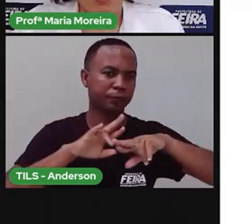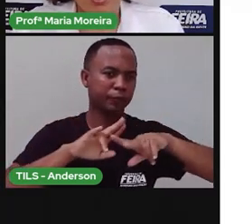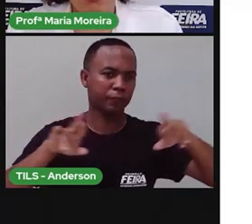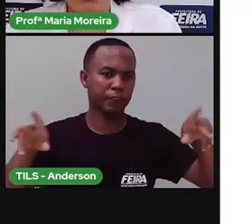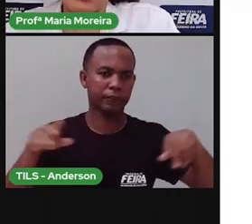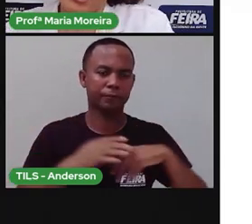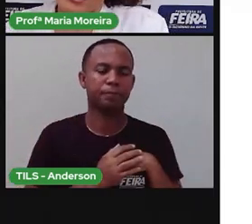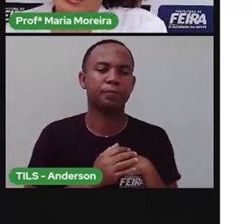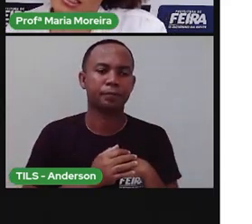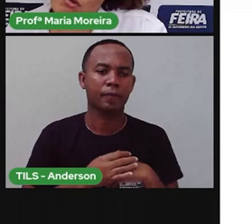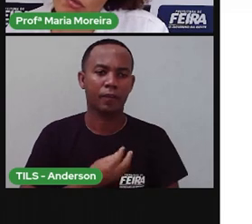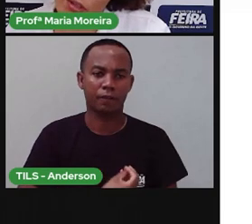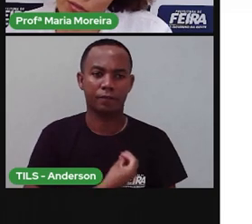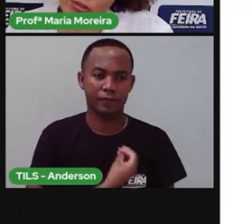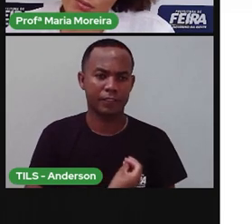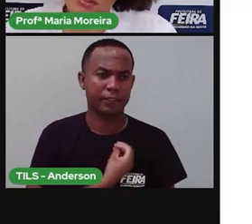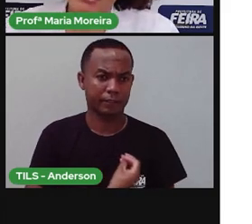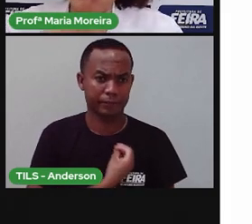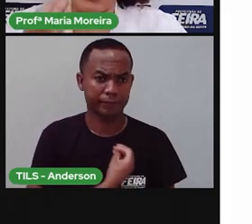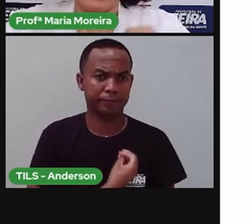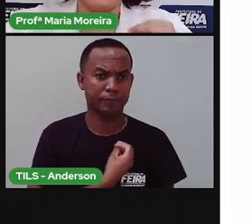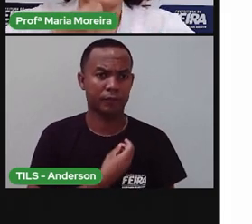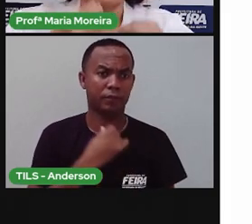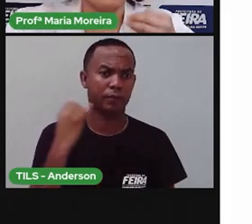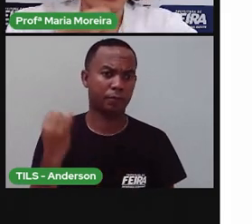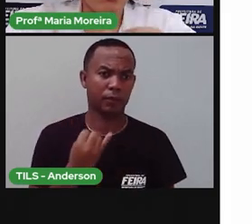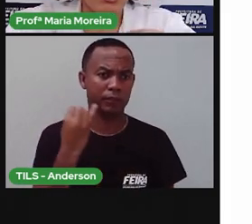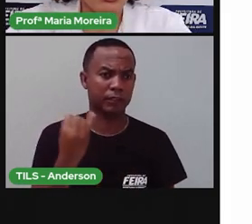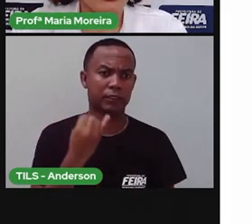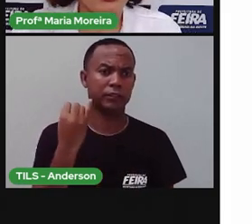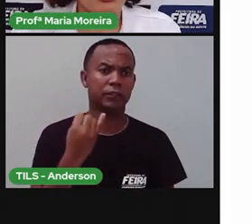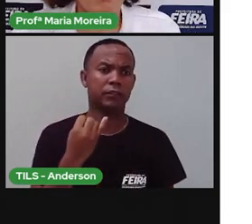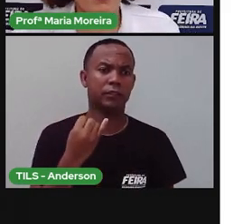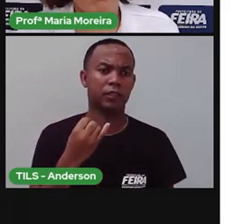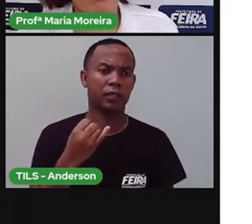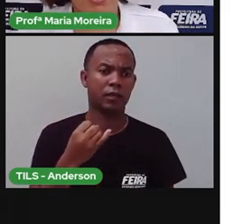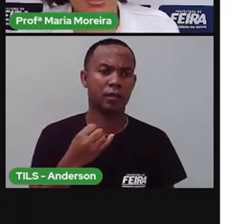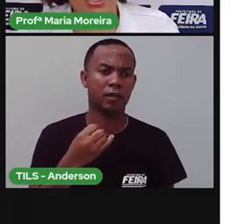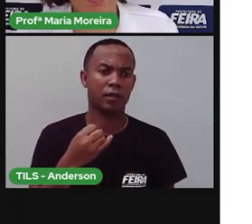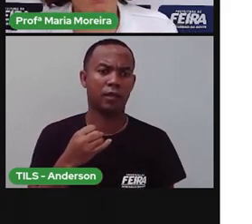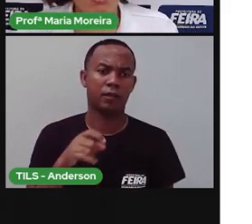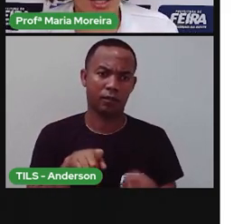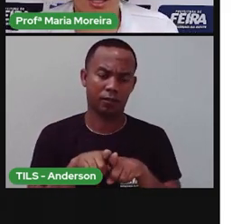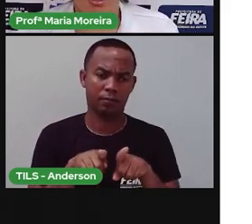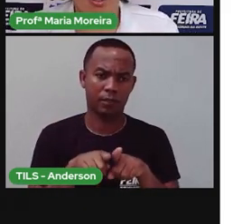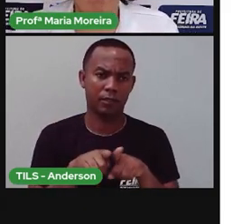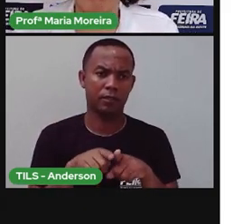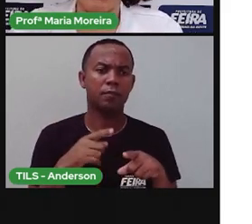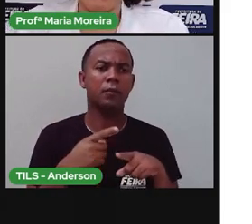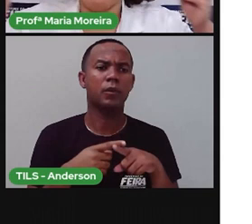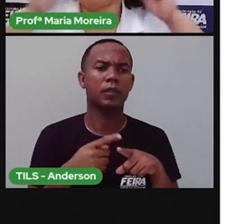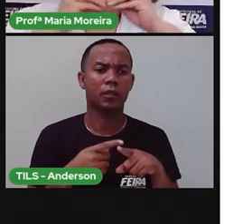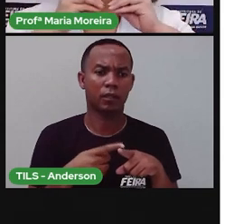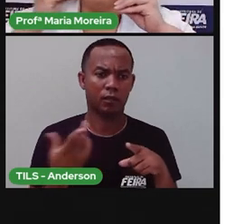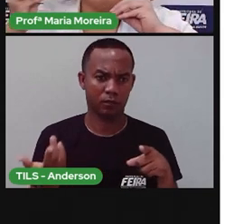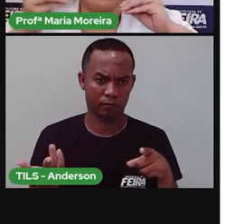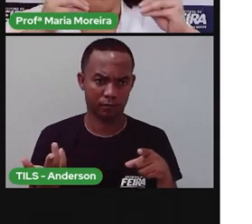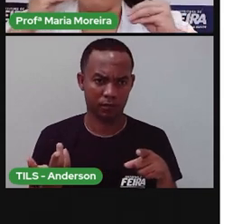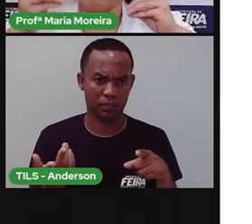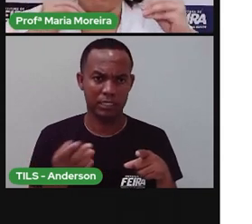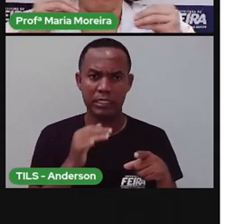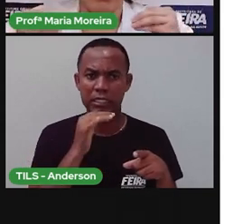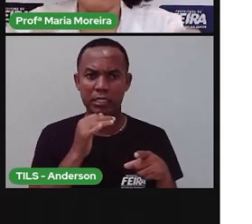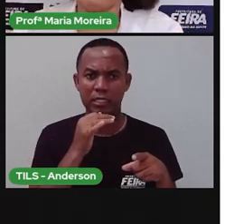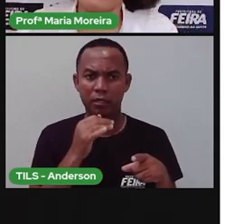vivos, bem como os seres não vivos, mantêm uma relação de sobrevivência. Por quê? Porque não